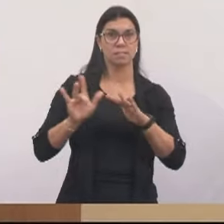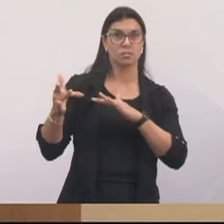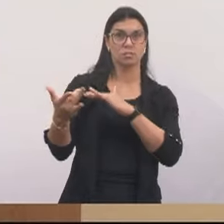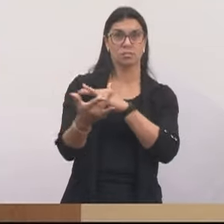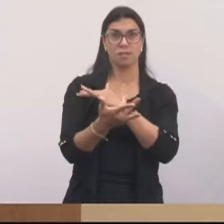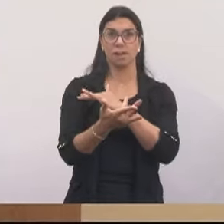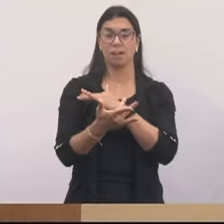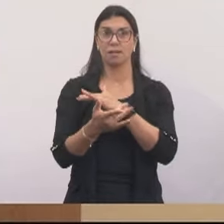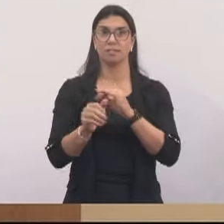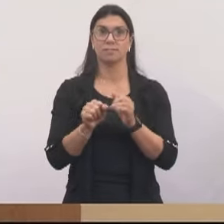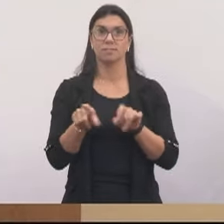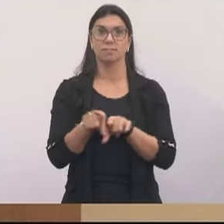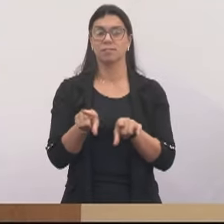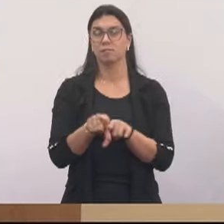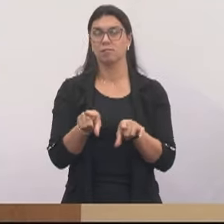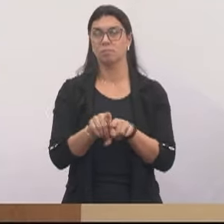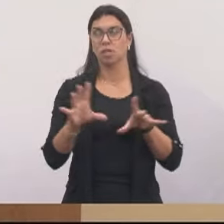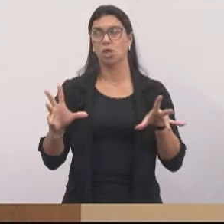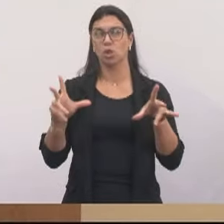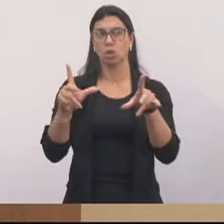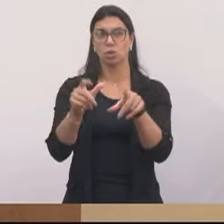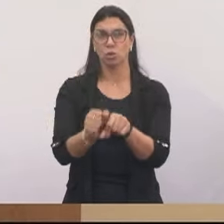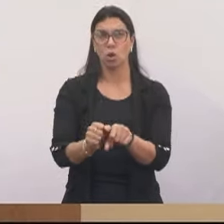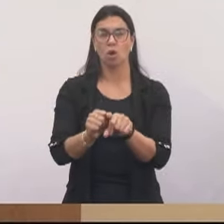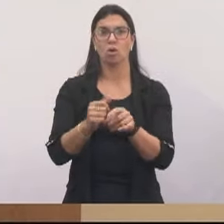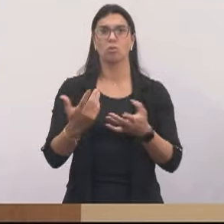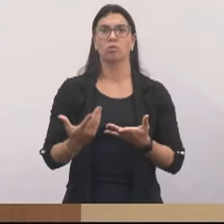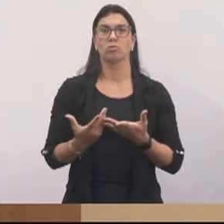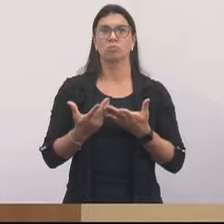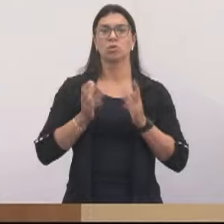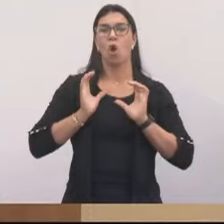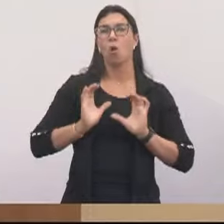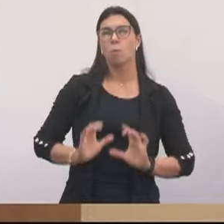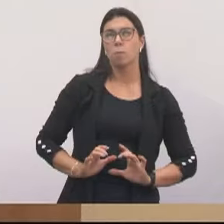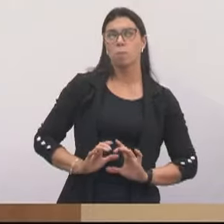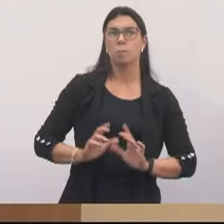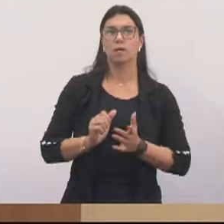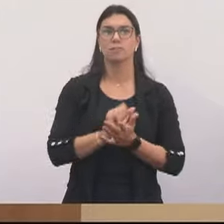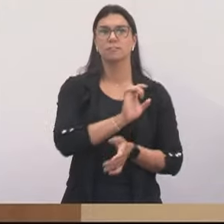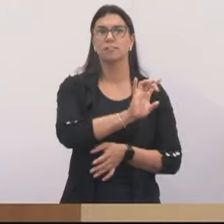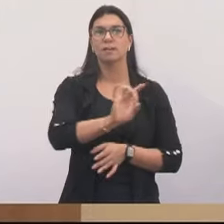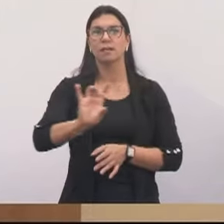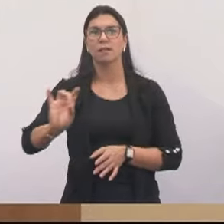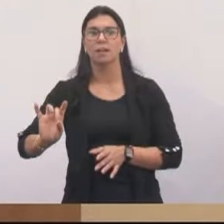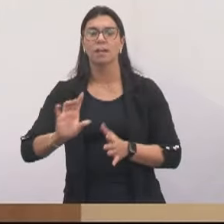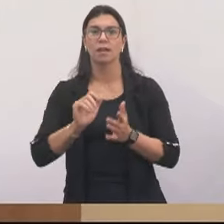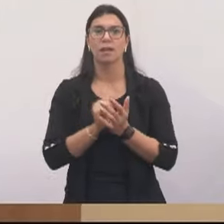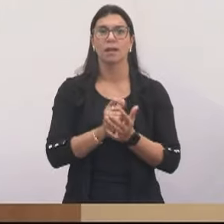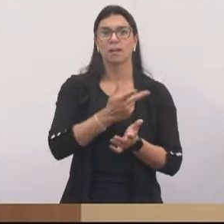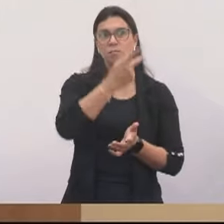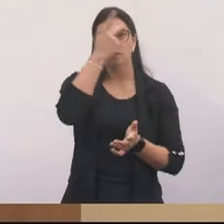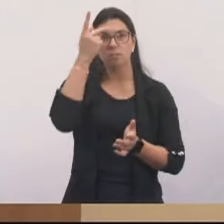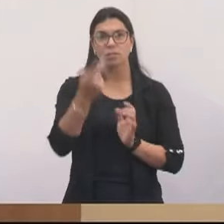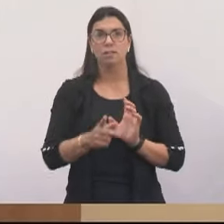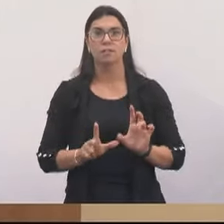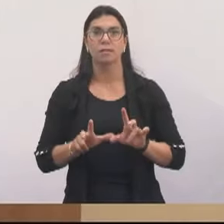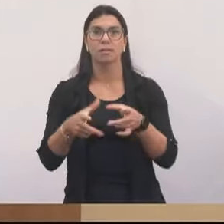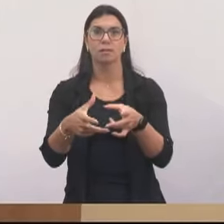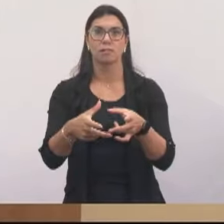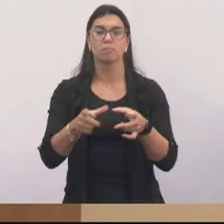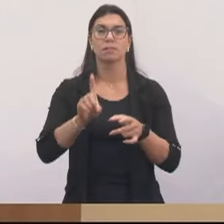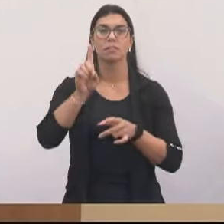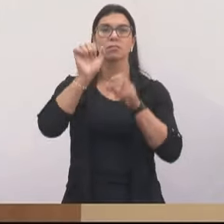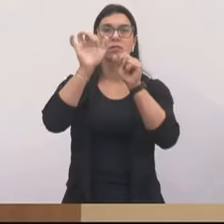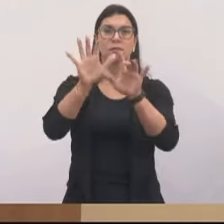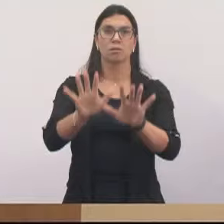observe todos os comportamentos que irão surgir dentro desta casa daqui em diante. Fiquem